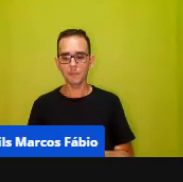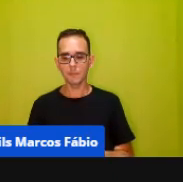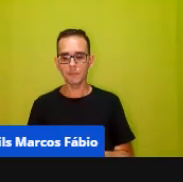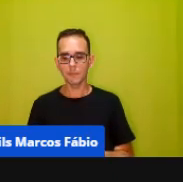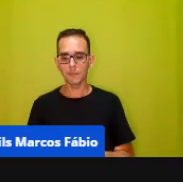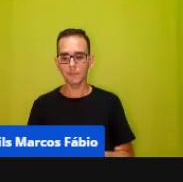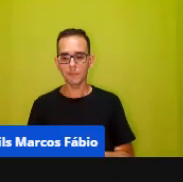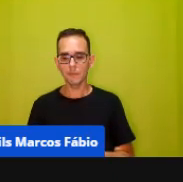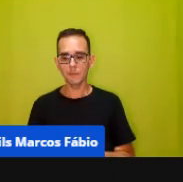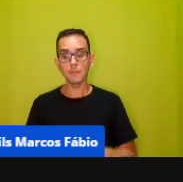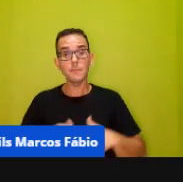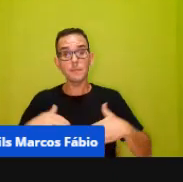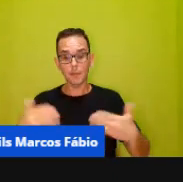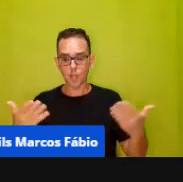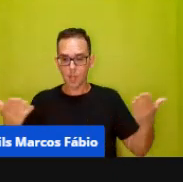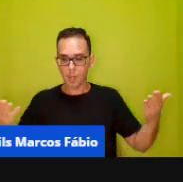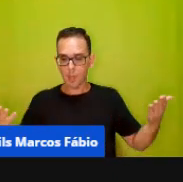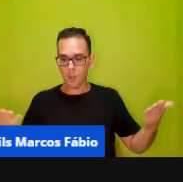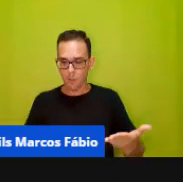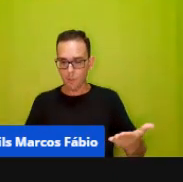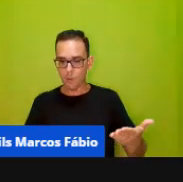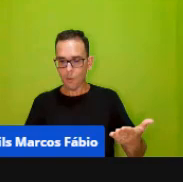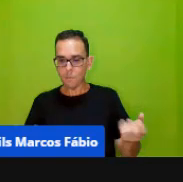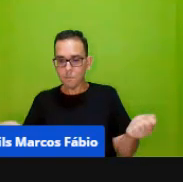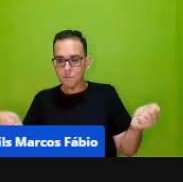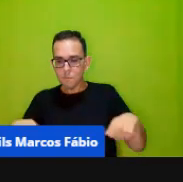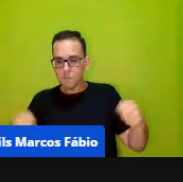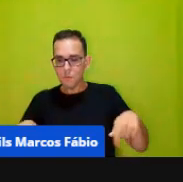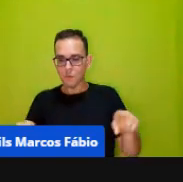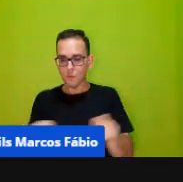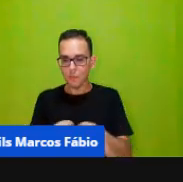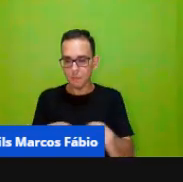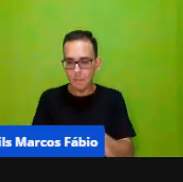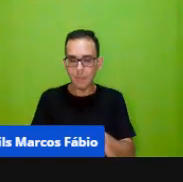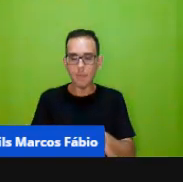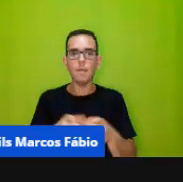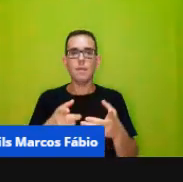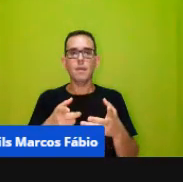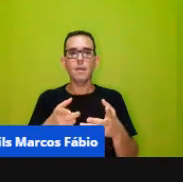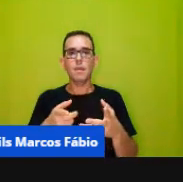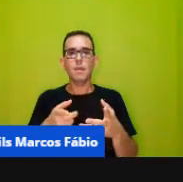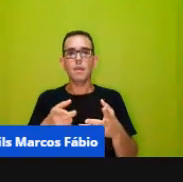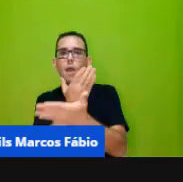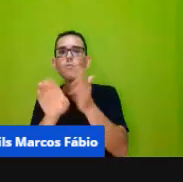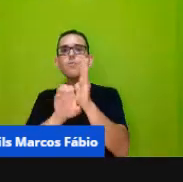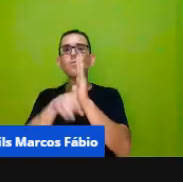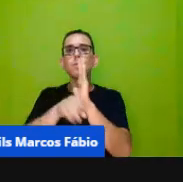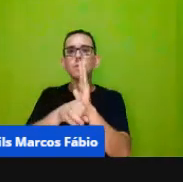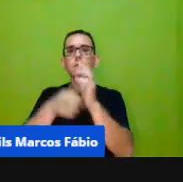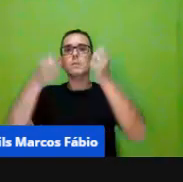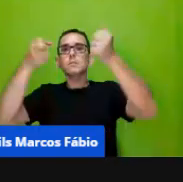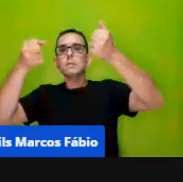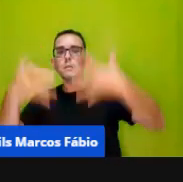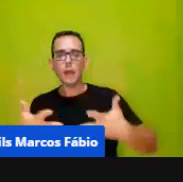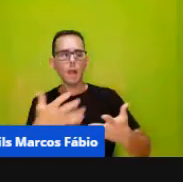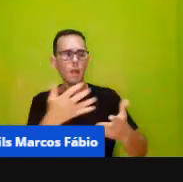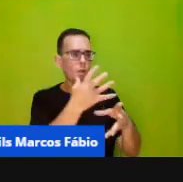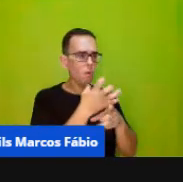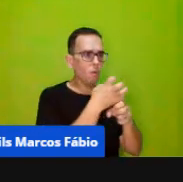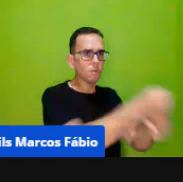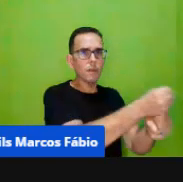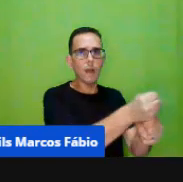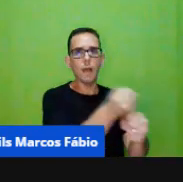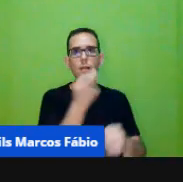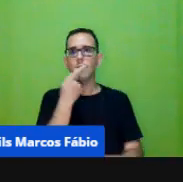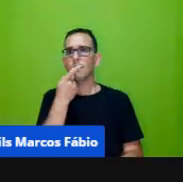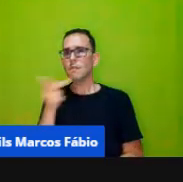Bom, agora a gente já começa a avançar um pouco. Nós precisamos pegar ainda alguns conceitos, né? A distinção entre contar e recitar, que